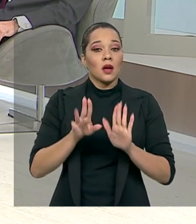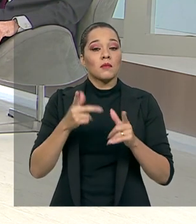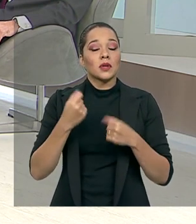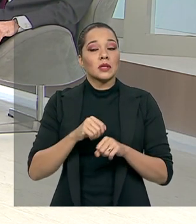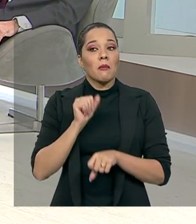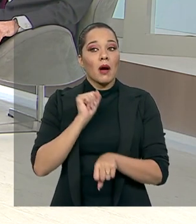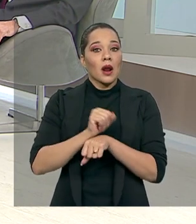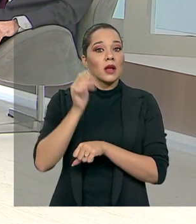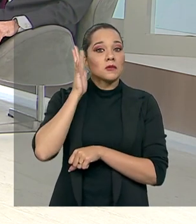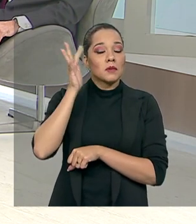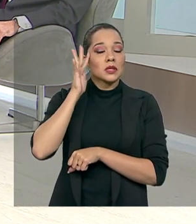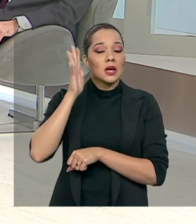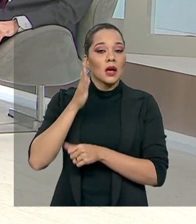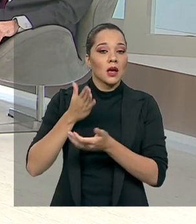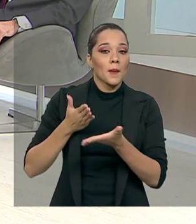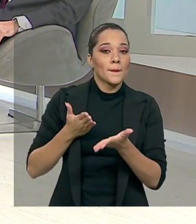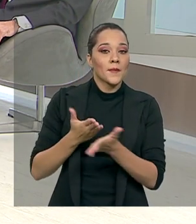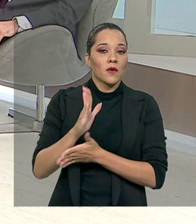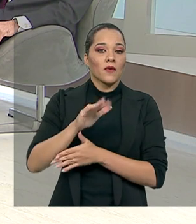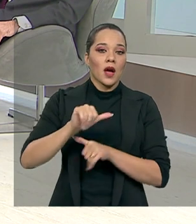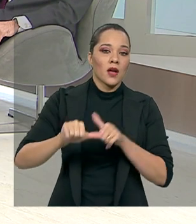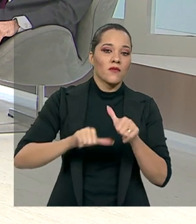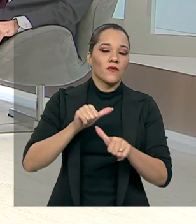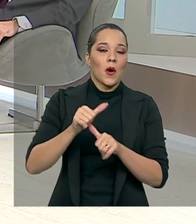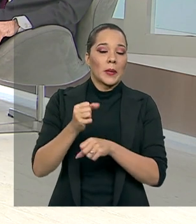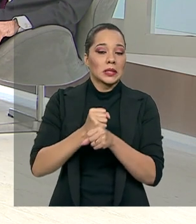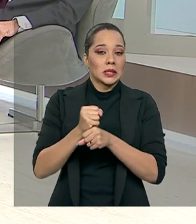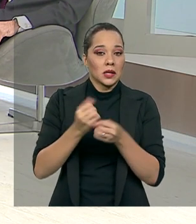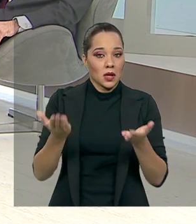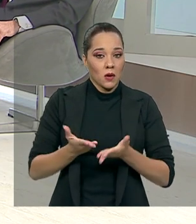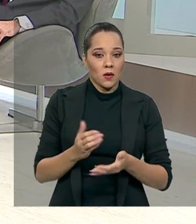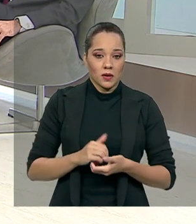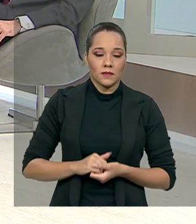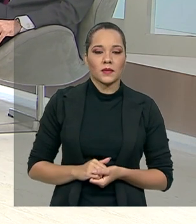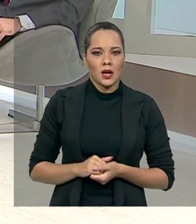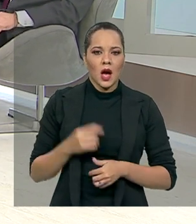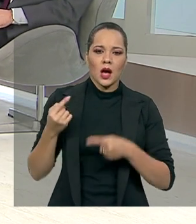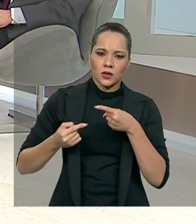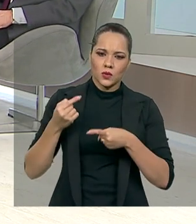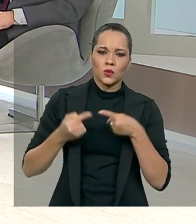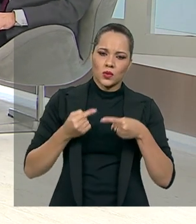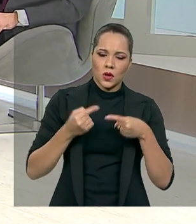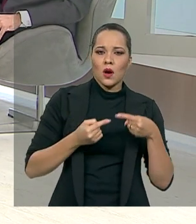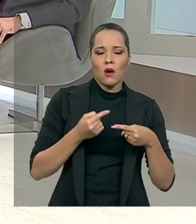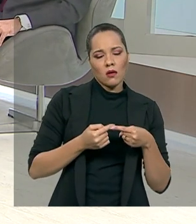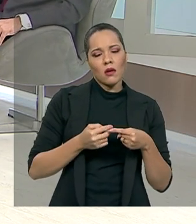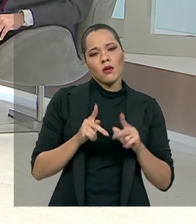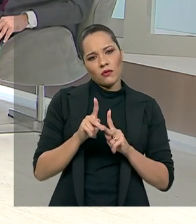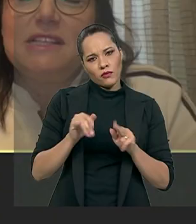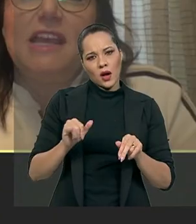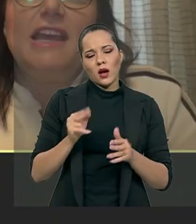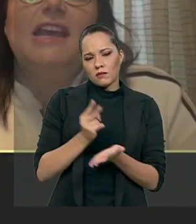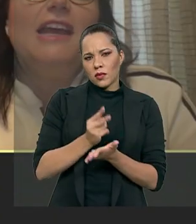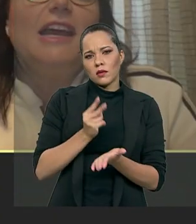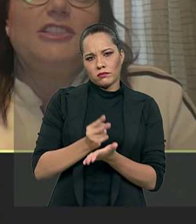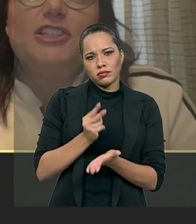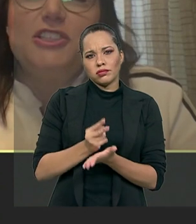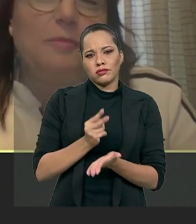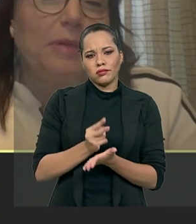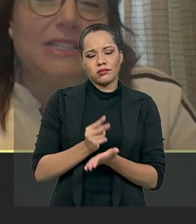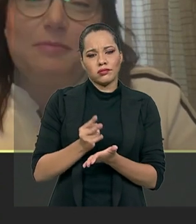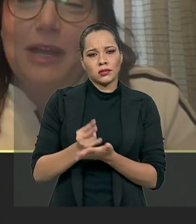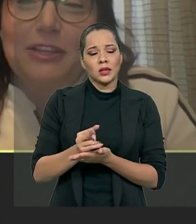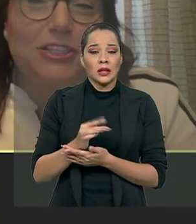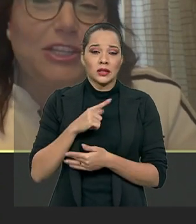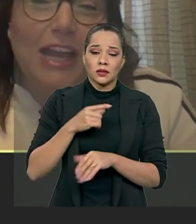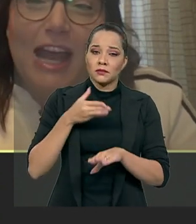de pensar em aprovar uma reforma esse ano, entendeu? As discussões, lógico, vão permanecer, a gente